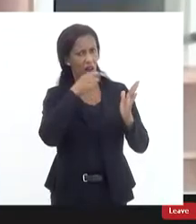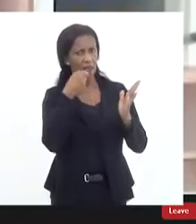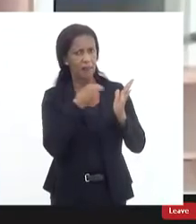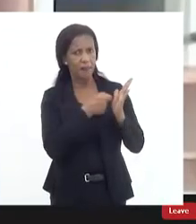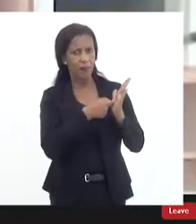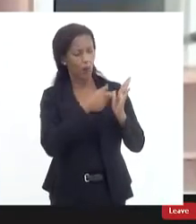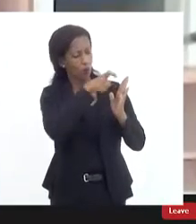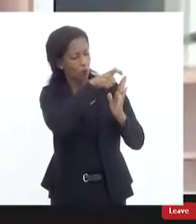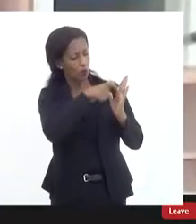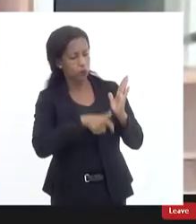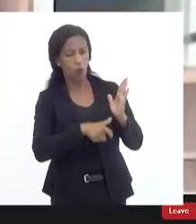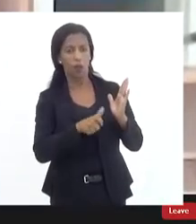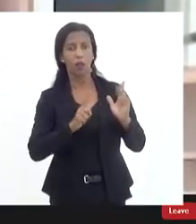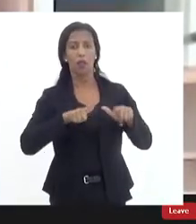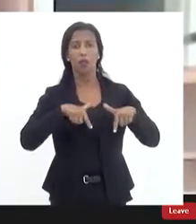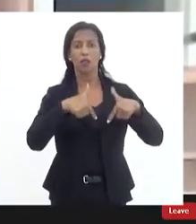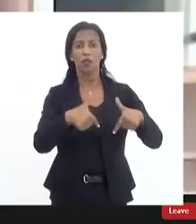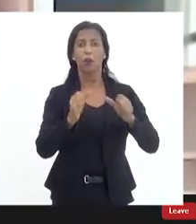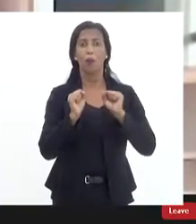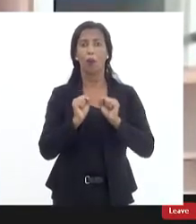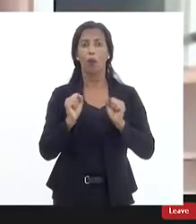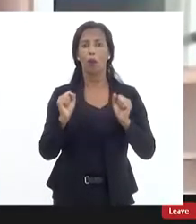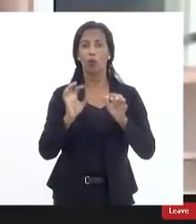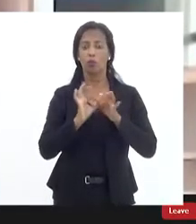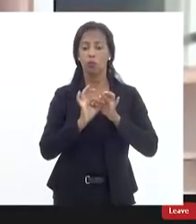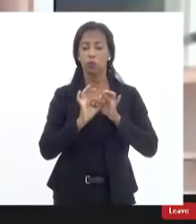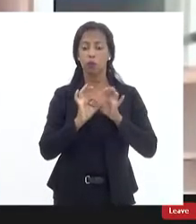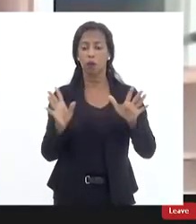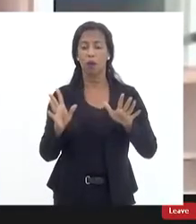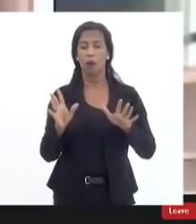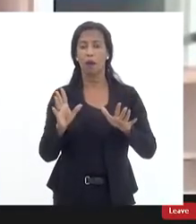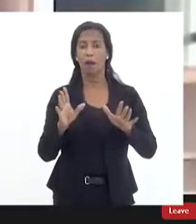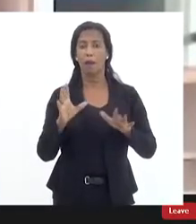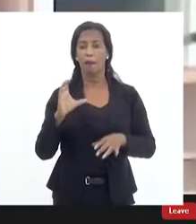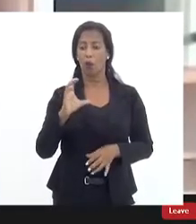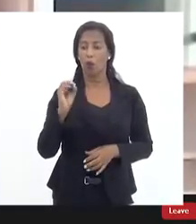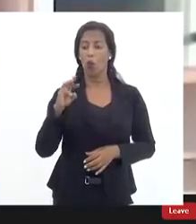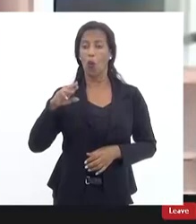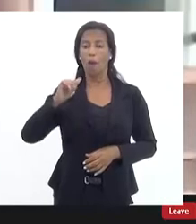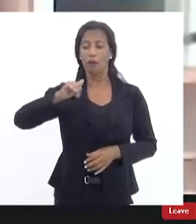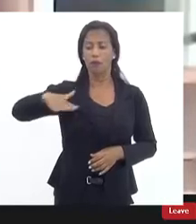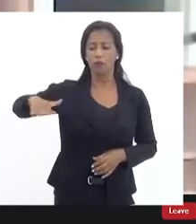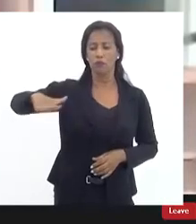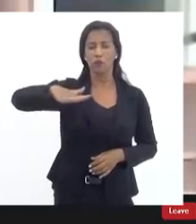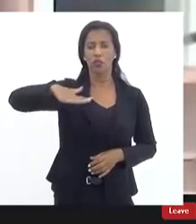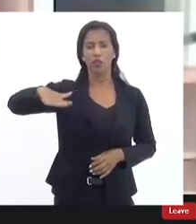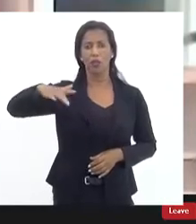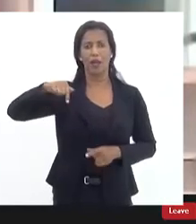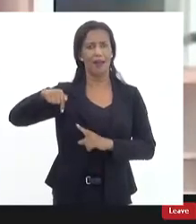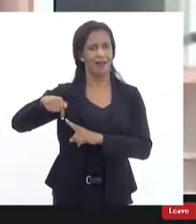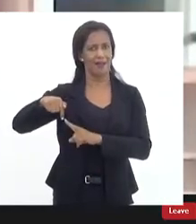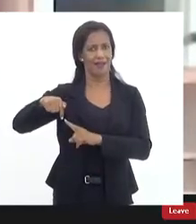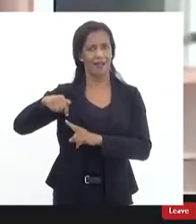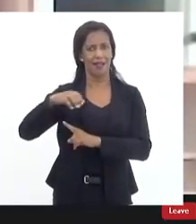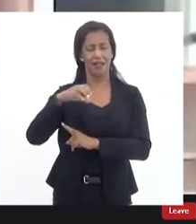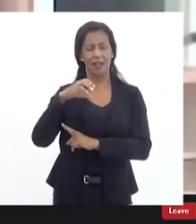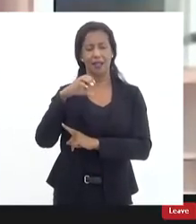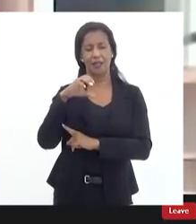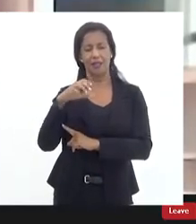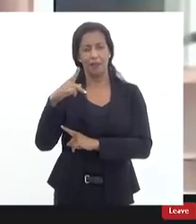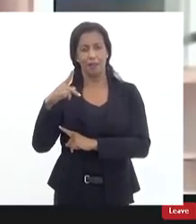impõe que as operações só possam ser autorizadas pelo comando de polícia de área de policiamento de área que são os CPAs